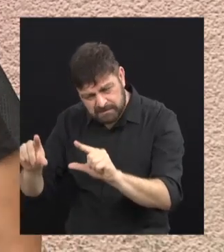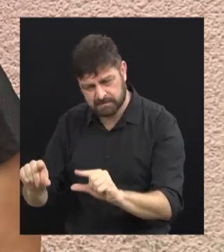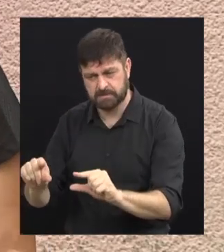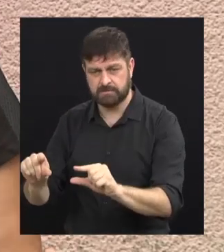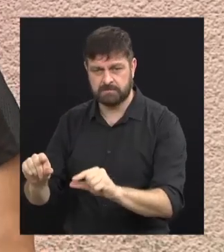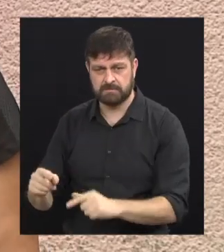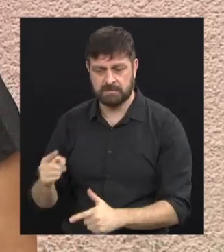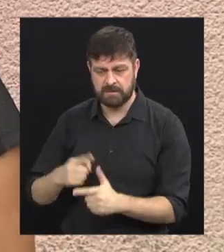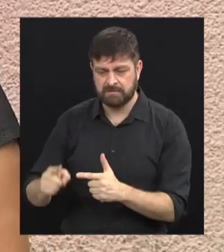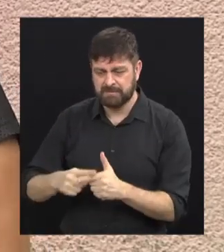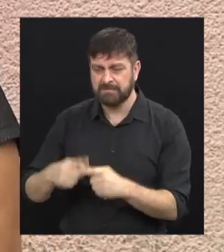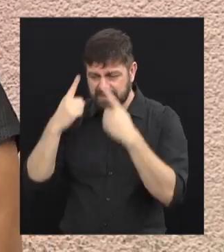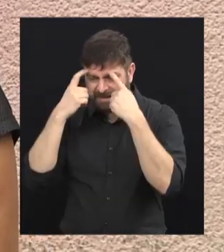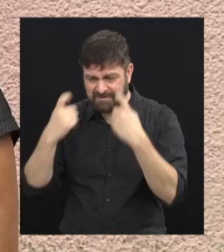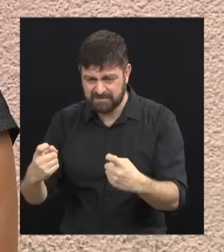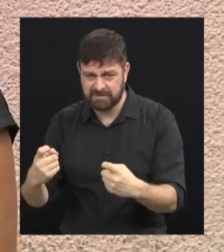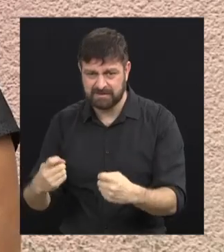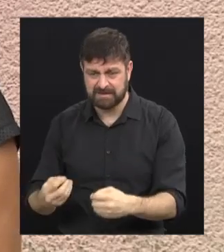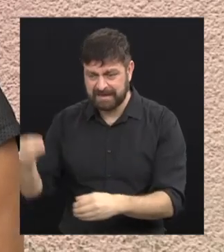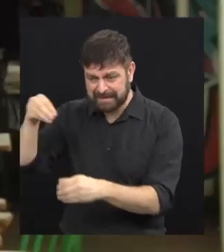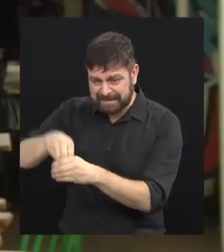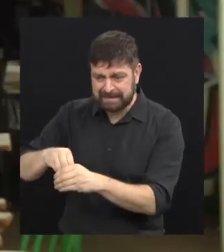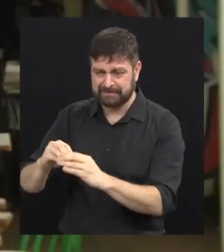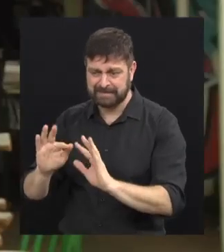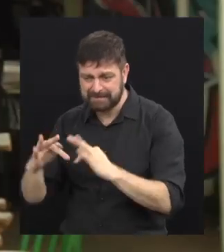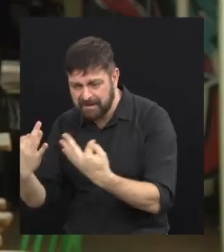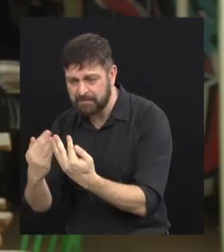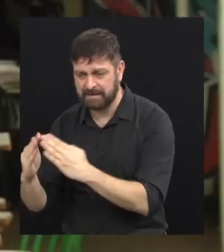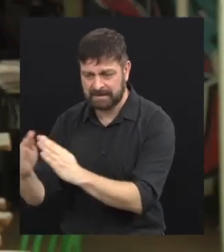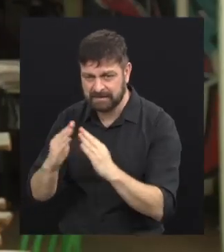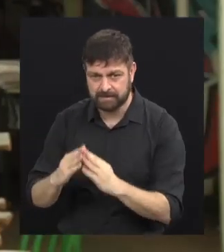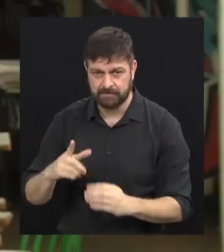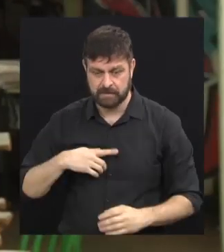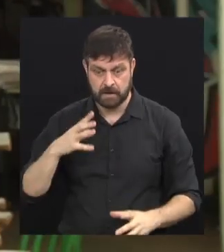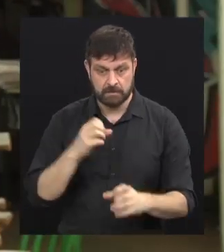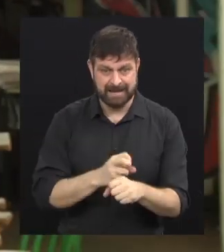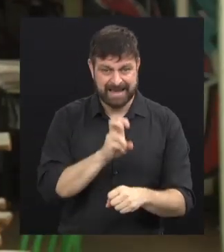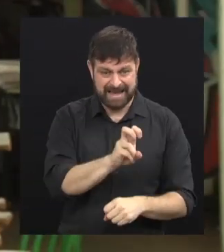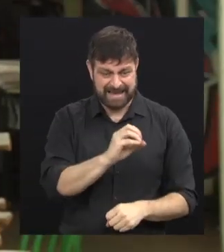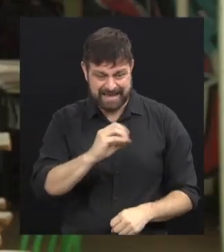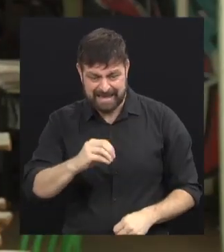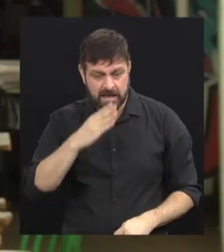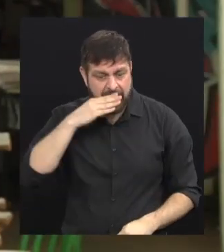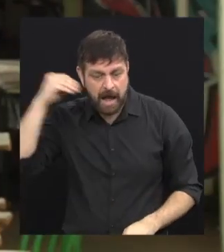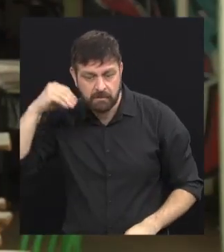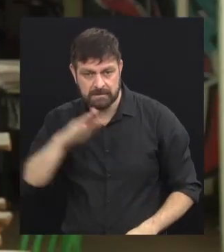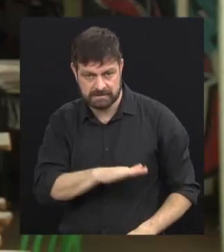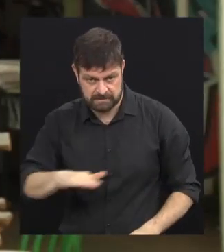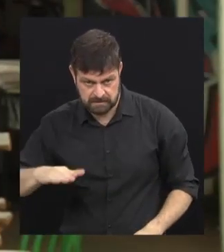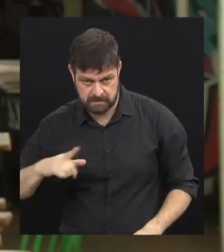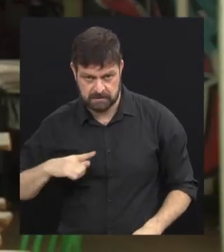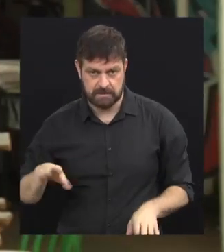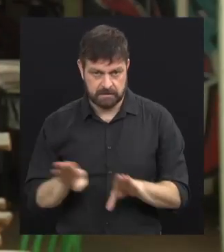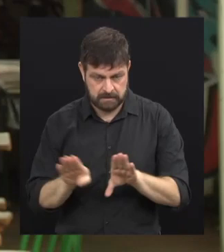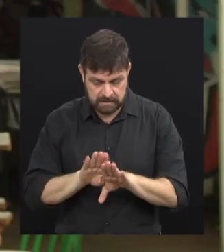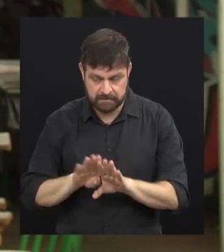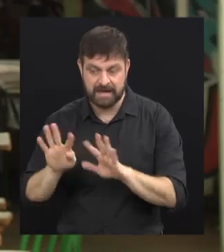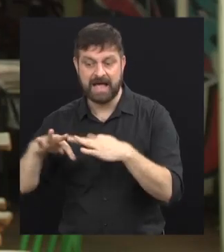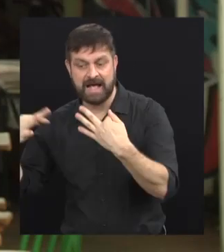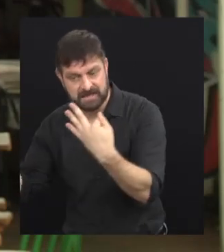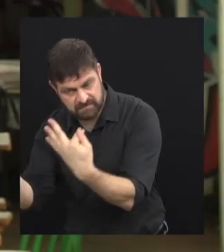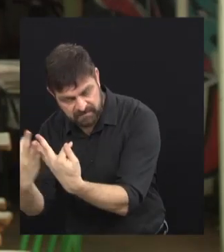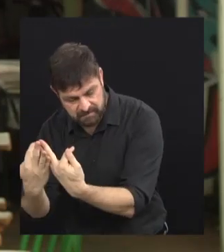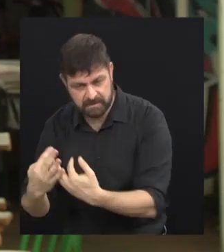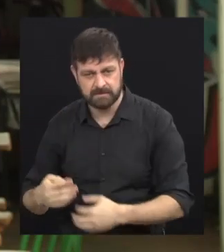essa questão até da violência dentro das casas. Vocês atendem mais de 500 adolescentes e crianças e, por consequência, as suas famílias.